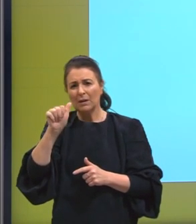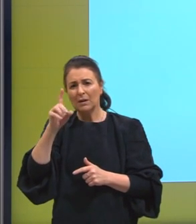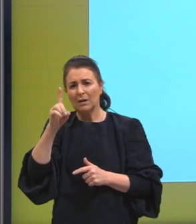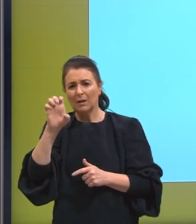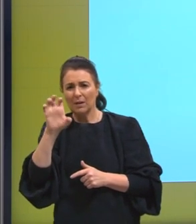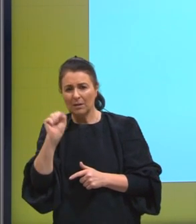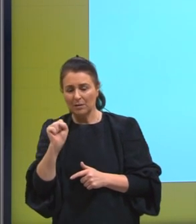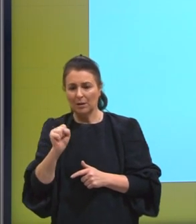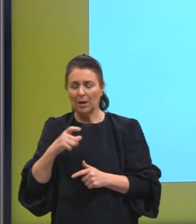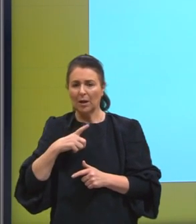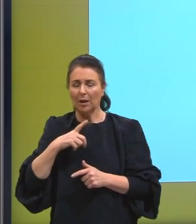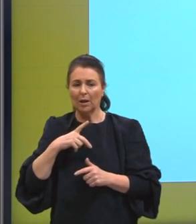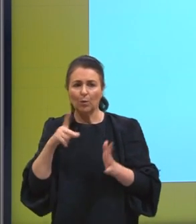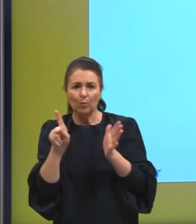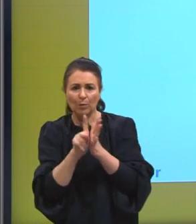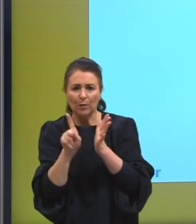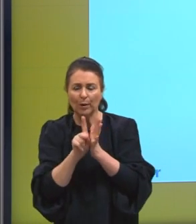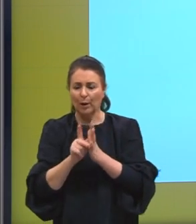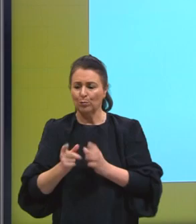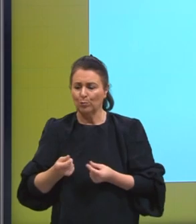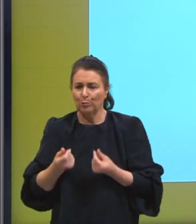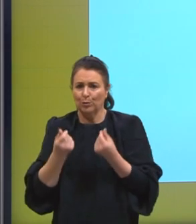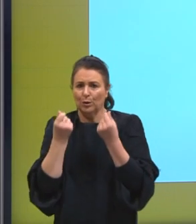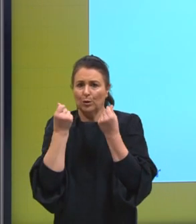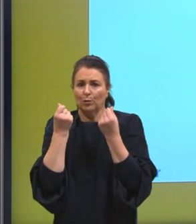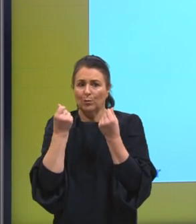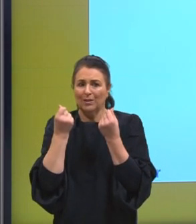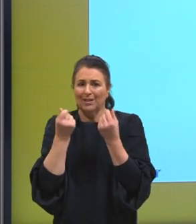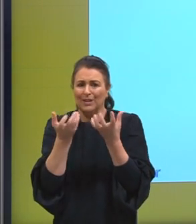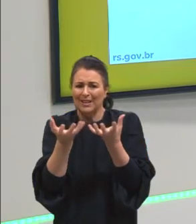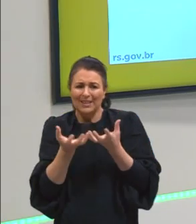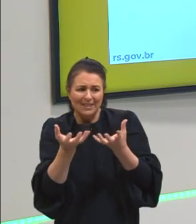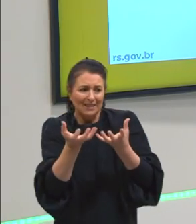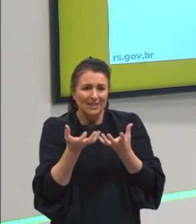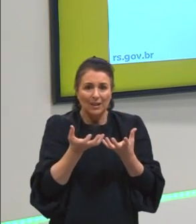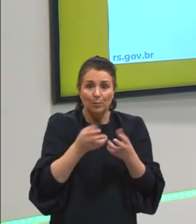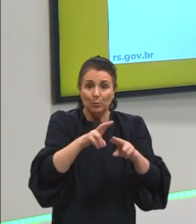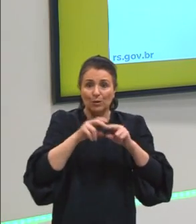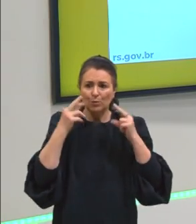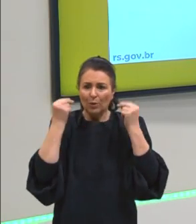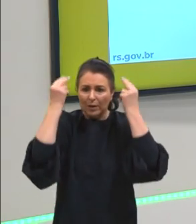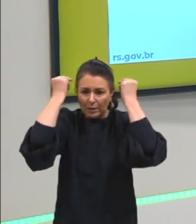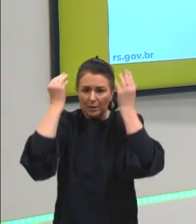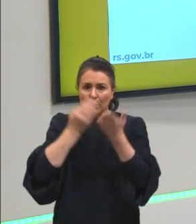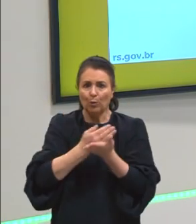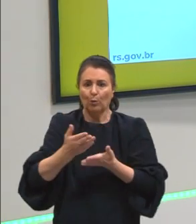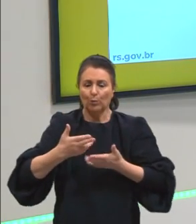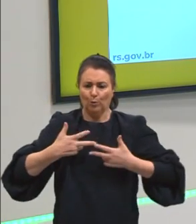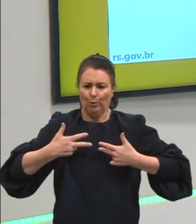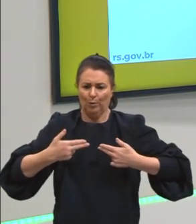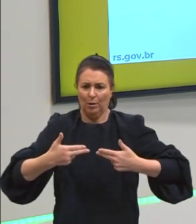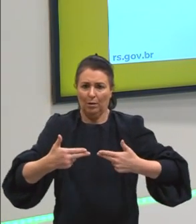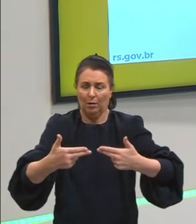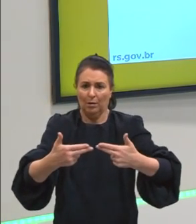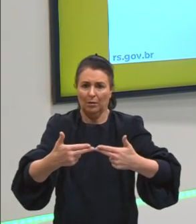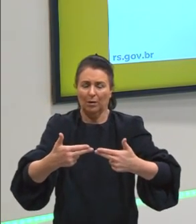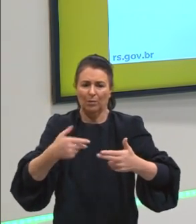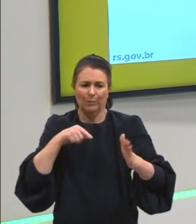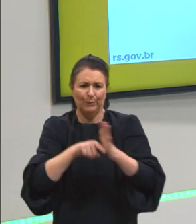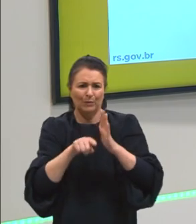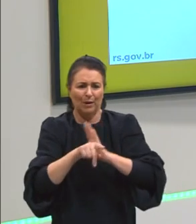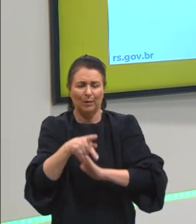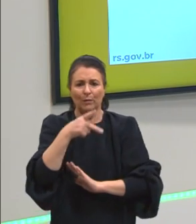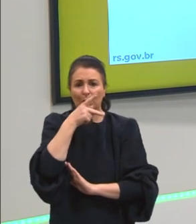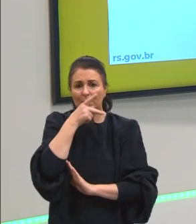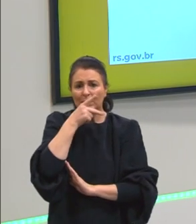função dos seus desejos, levou a Grécia a guerras, e aí ele também questionava Platão, vejam só,